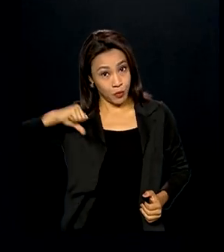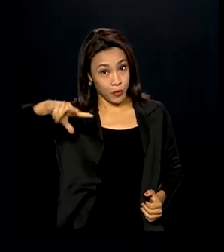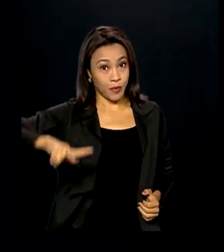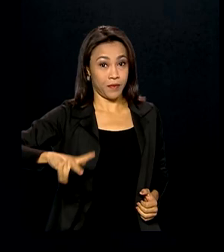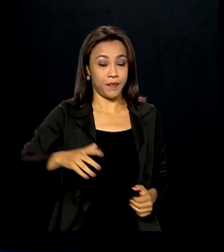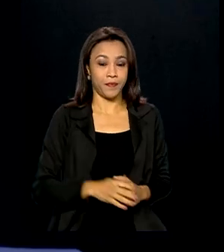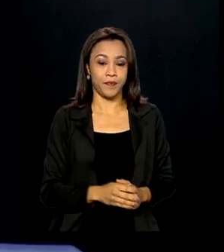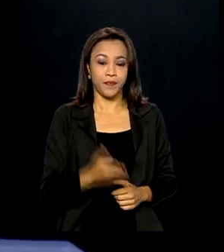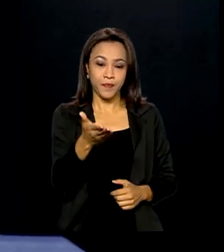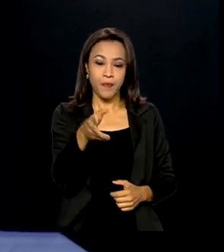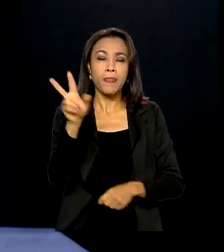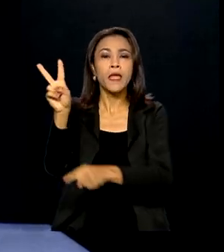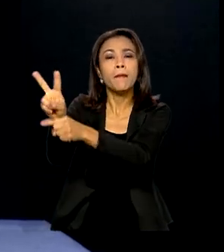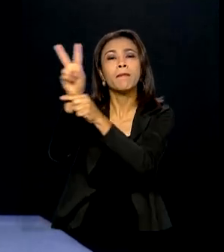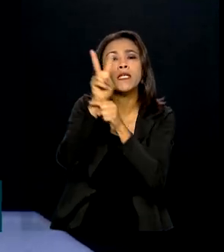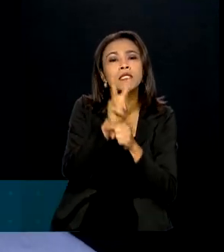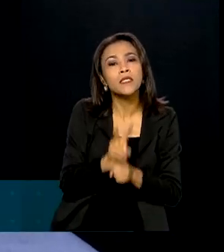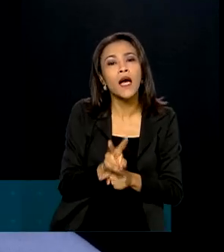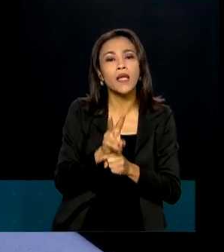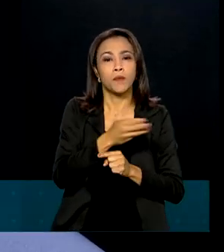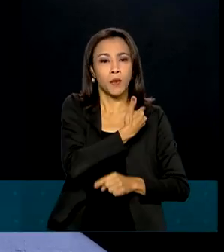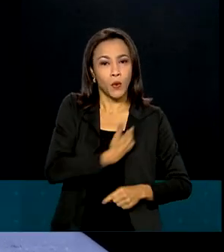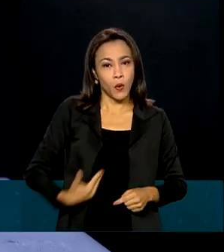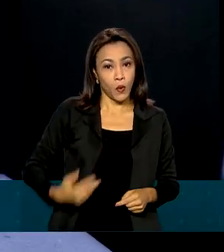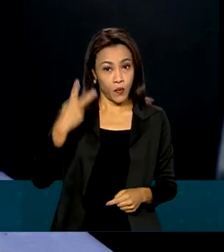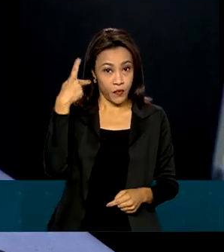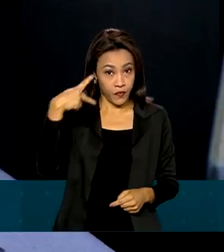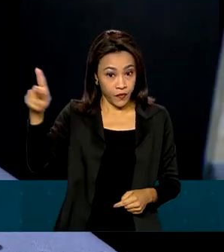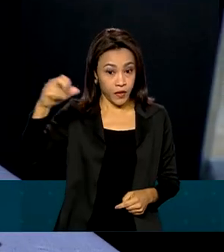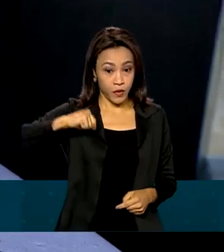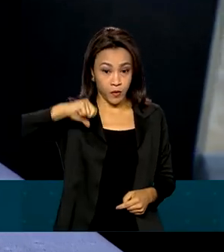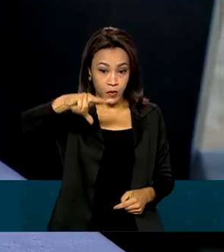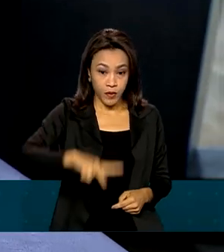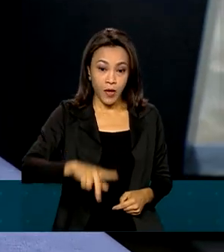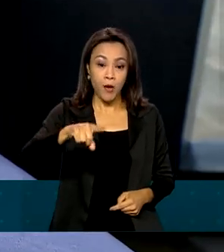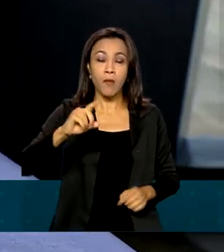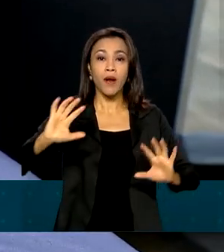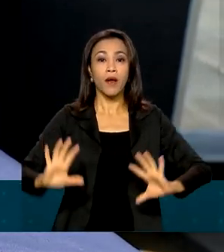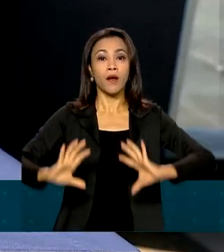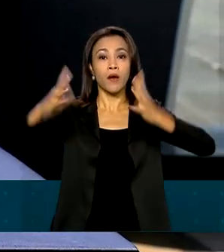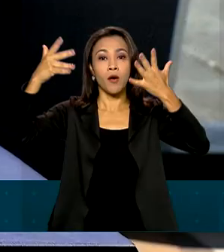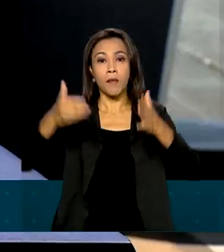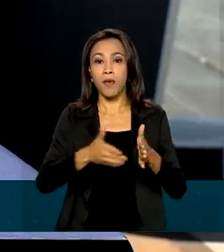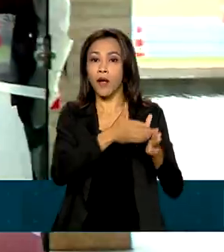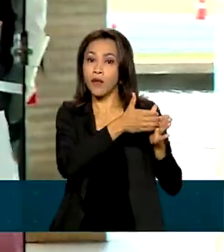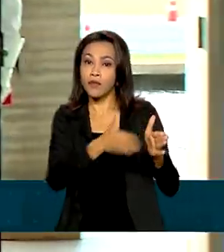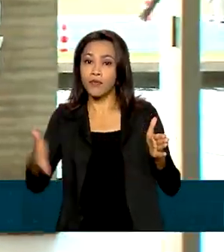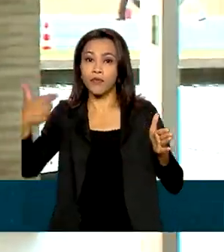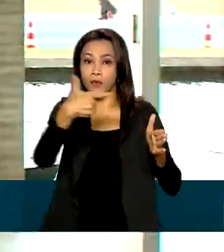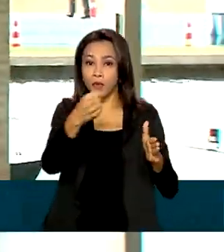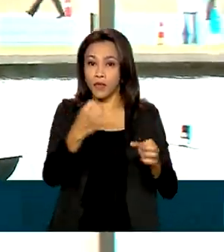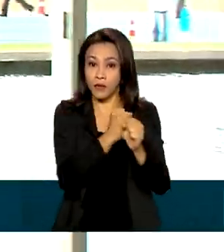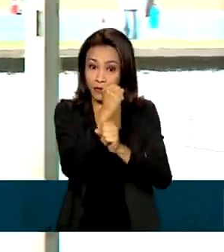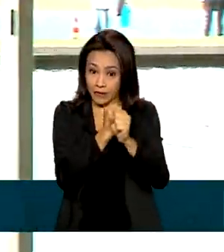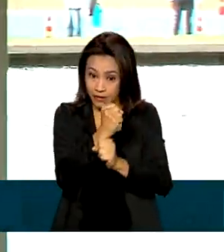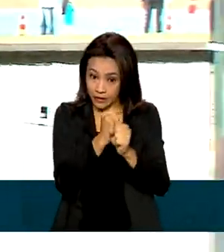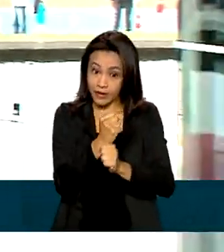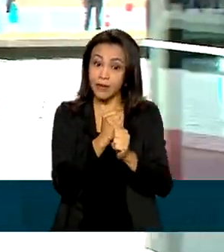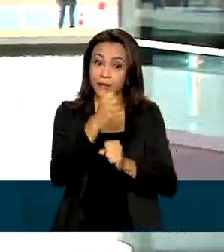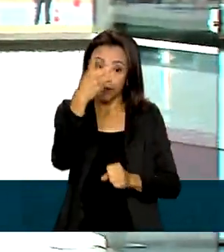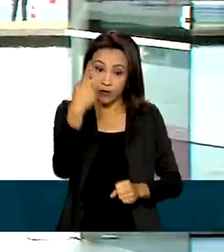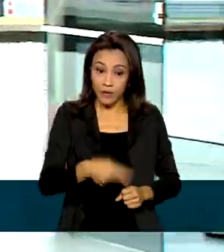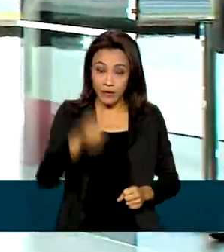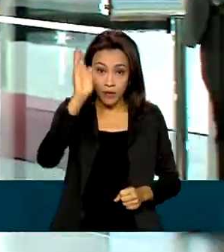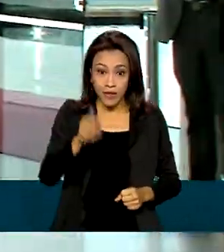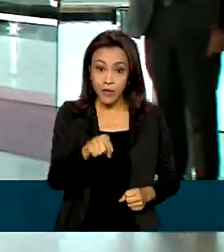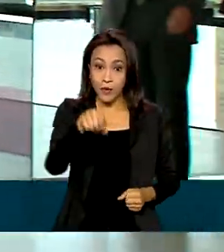Emprestado pelo governo português para as comemorações dos 200 anos da independência do Brasil, o coração de Dom Pedro